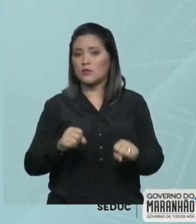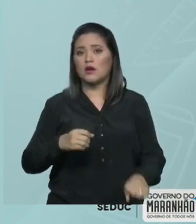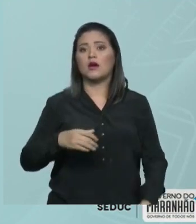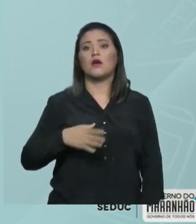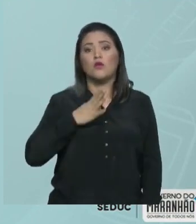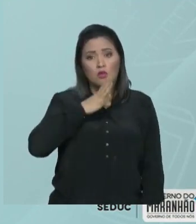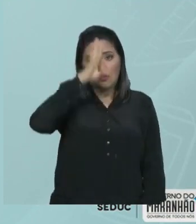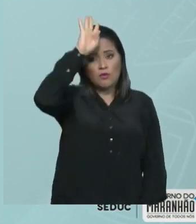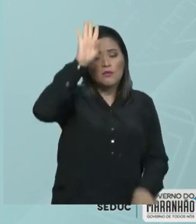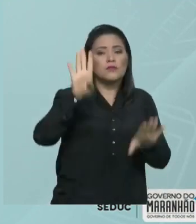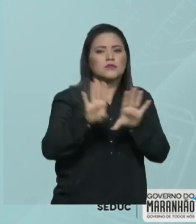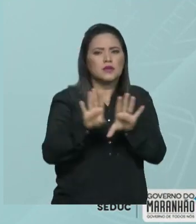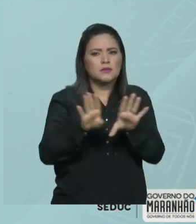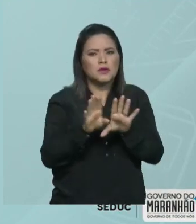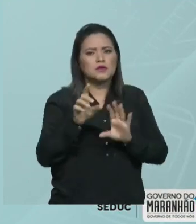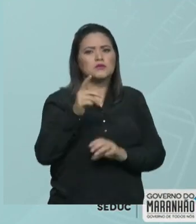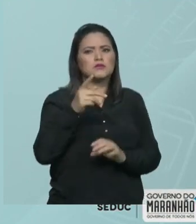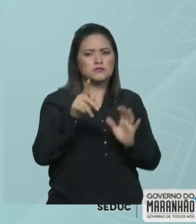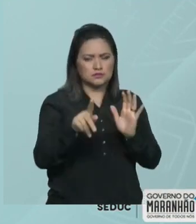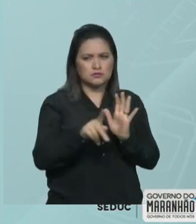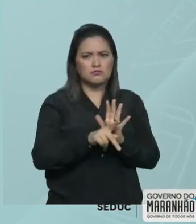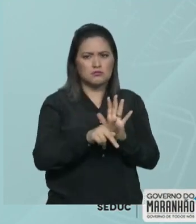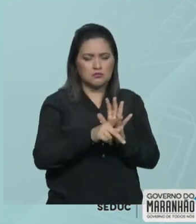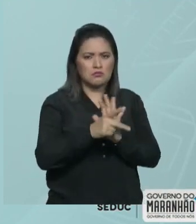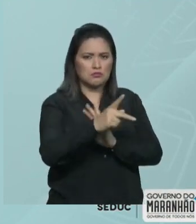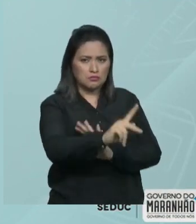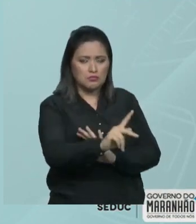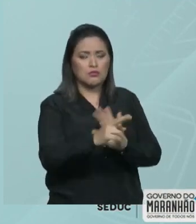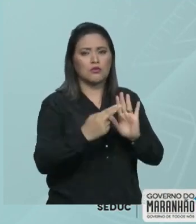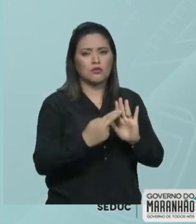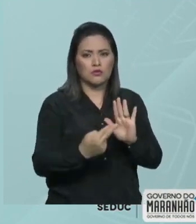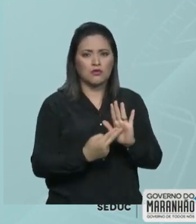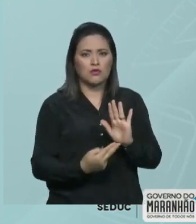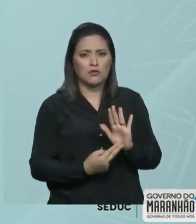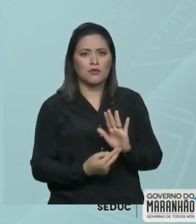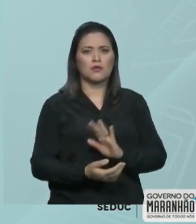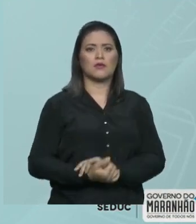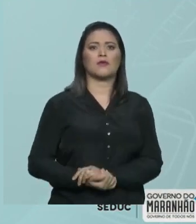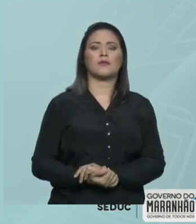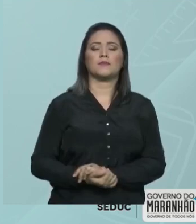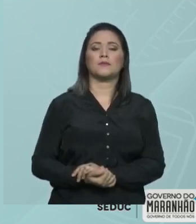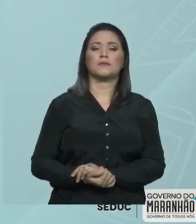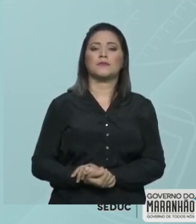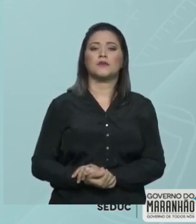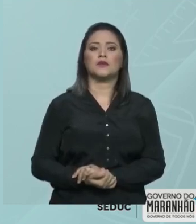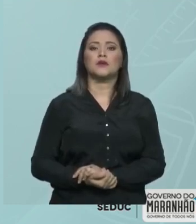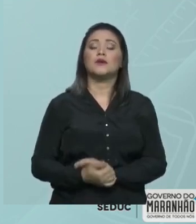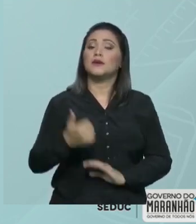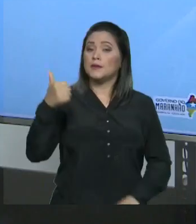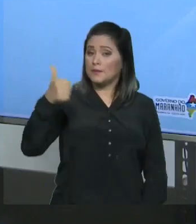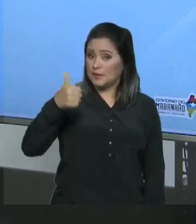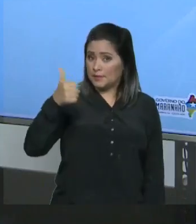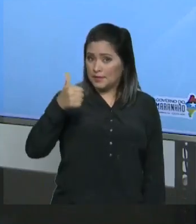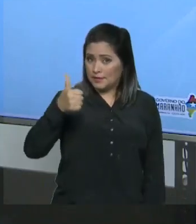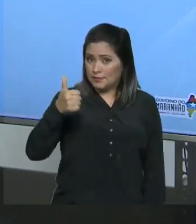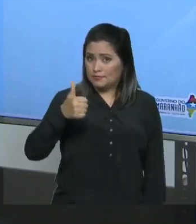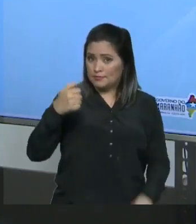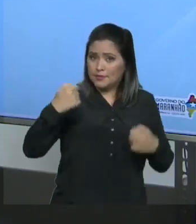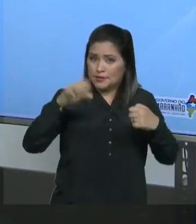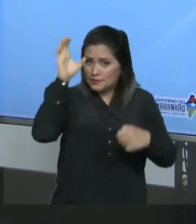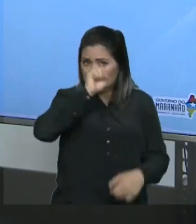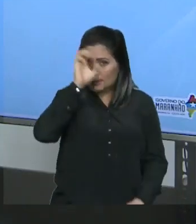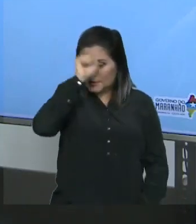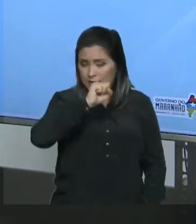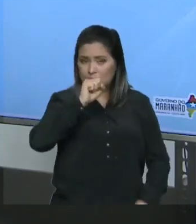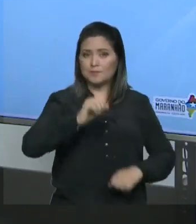próprias regras. E é o que a gente vai ver agora. Então, olha só. Primeira regrinha que a gente vai ter que aprender. Os